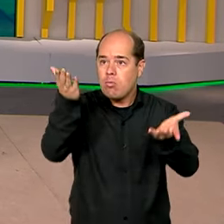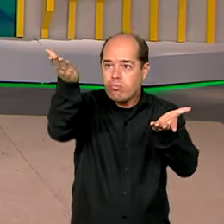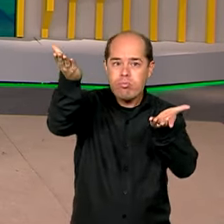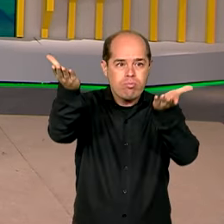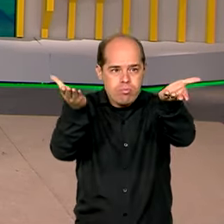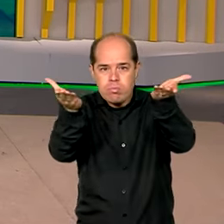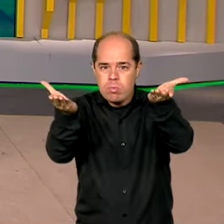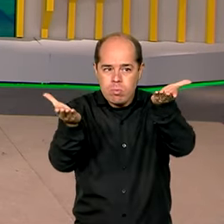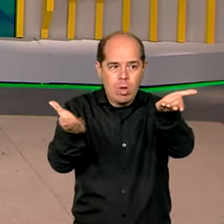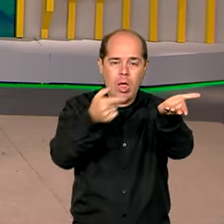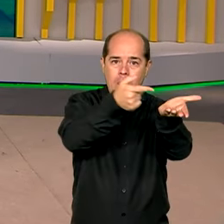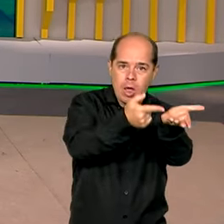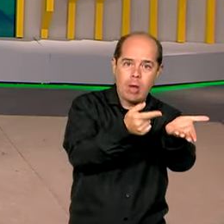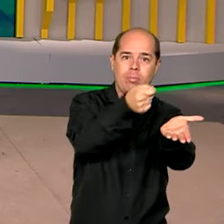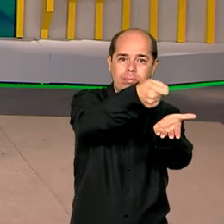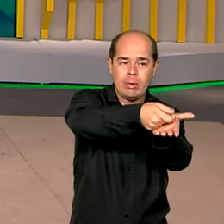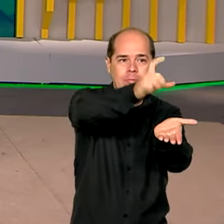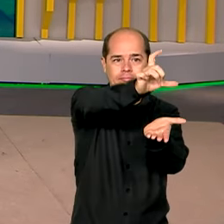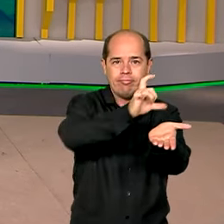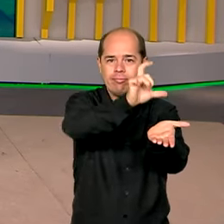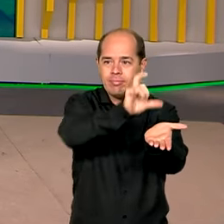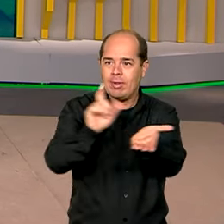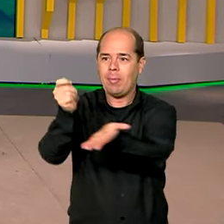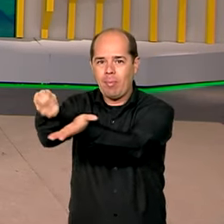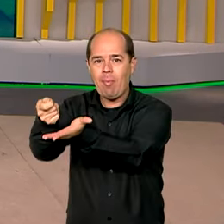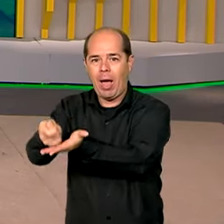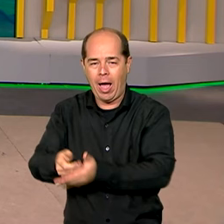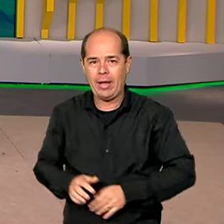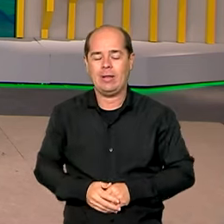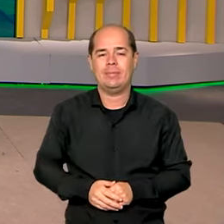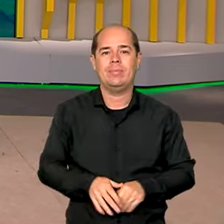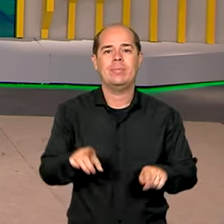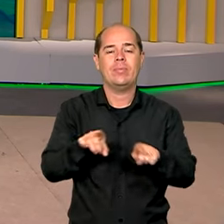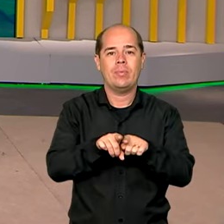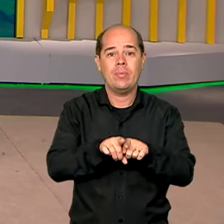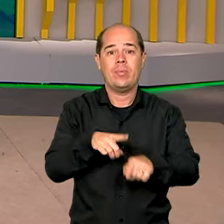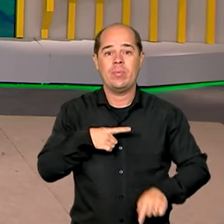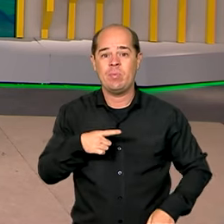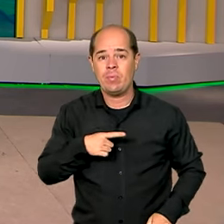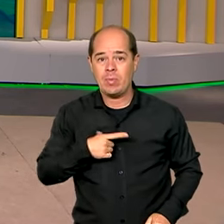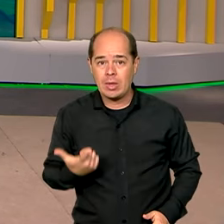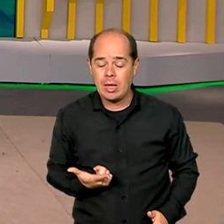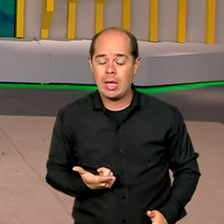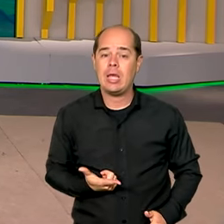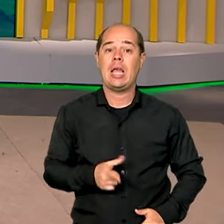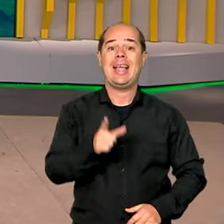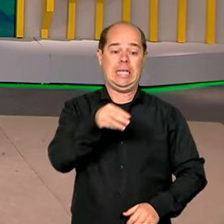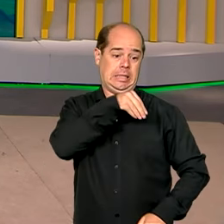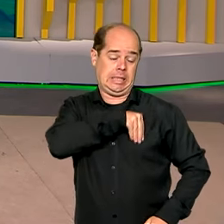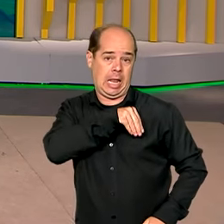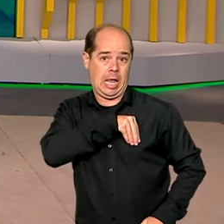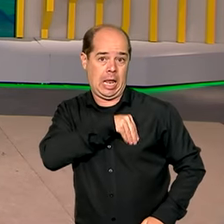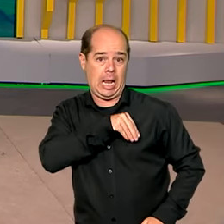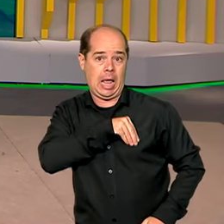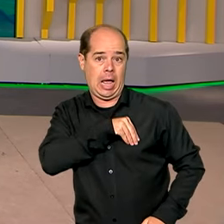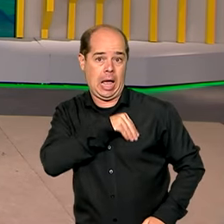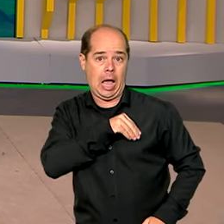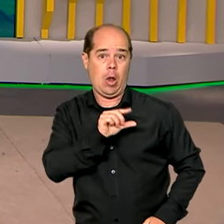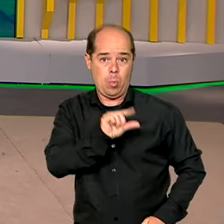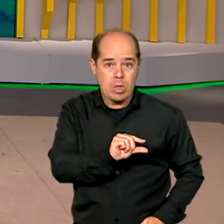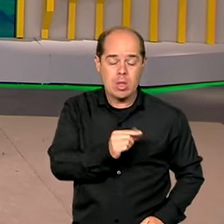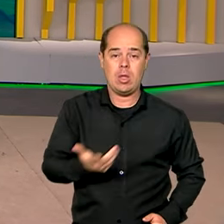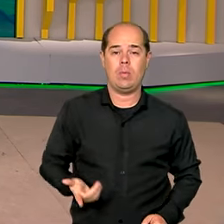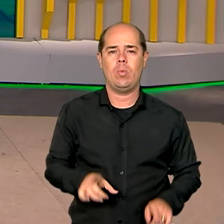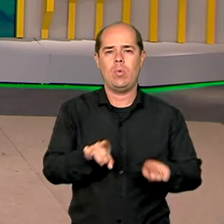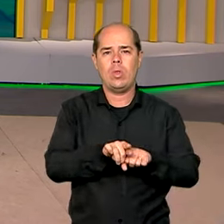A peça orçamentária também traz os principais indicadores como o valor do salário mínimo, da inflação e do crescimento